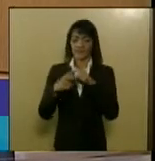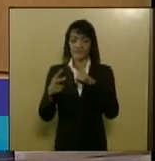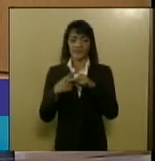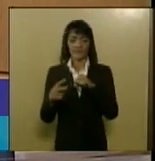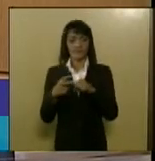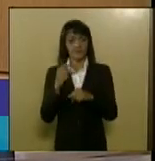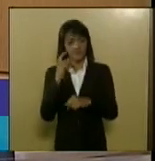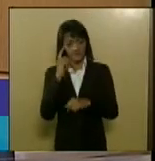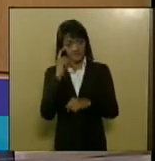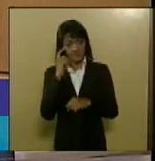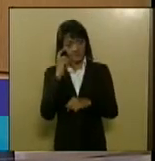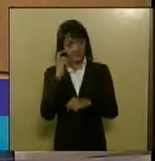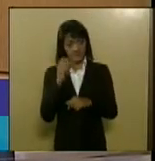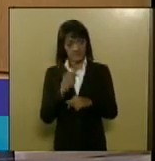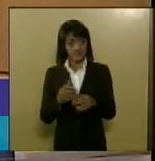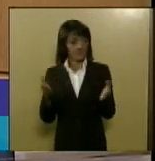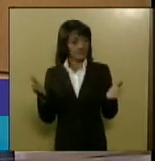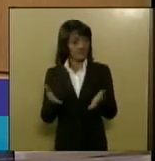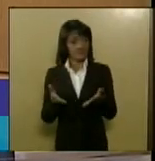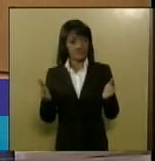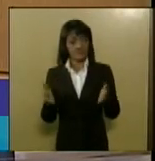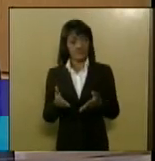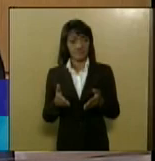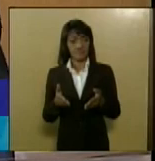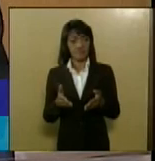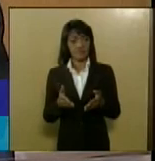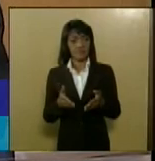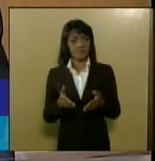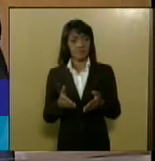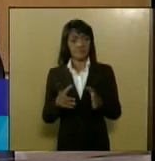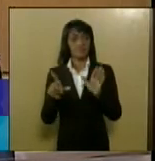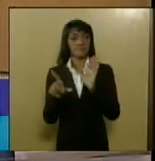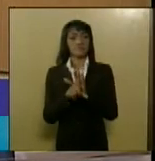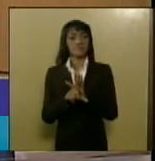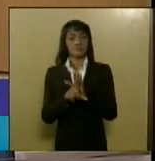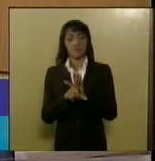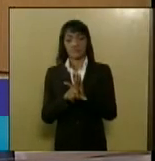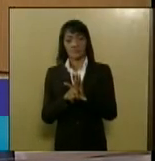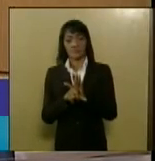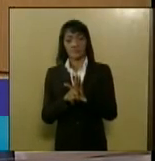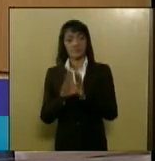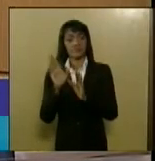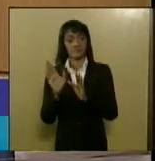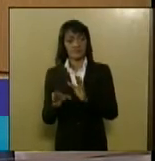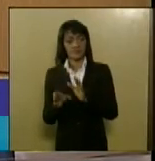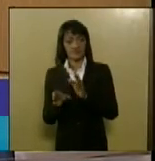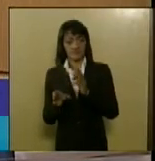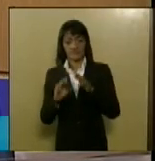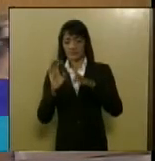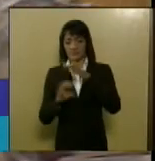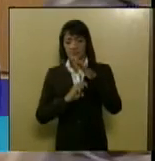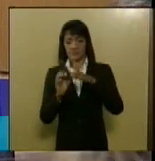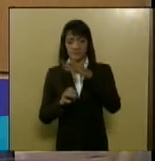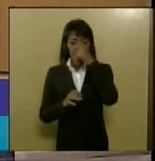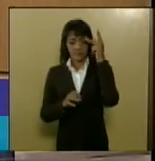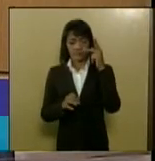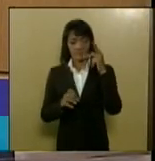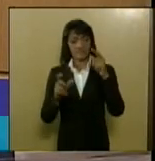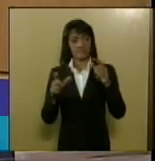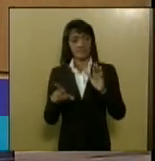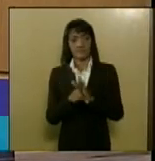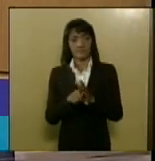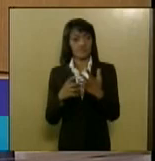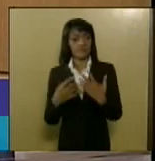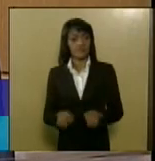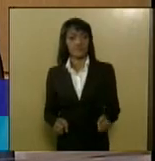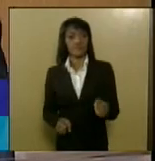hoje não existe mais é proibido por lei o fumódromo que existe a empresa acabou a lei não permite mais